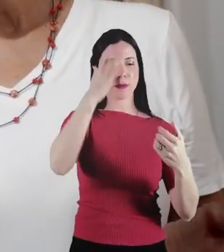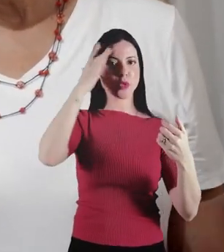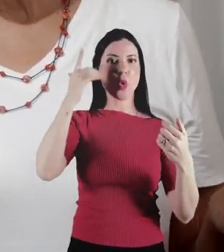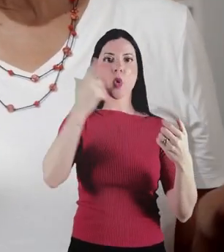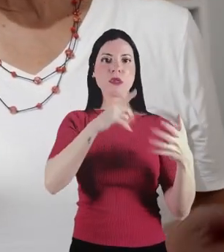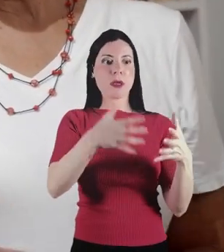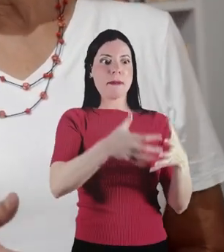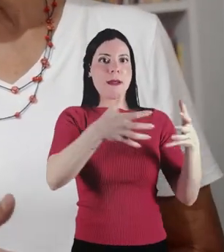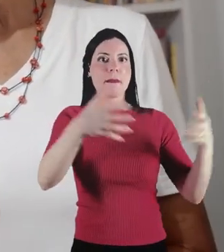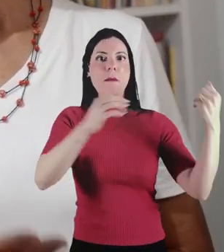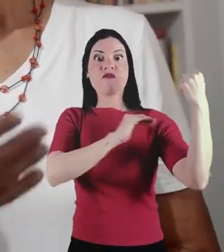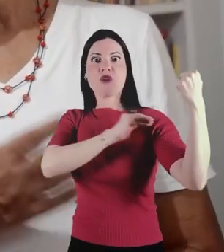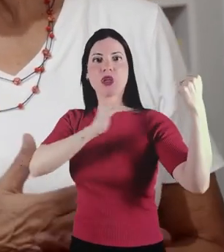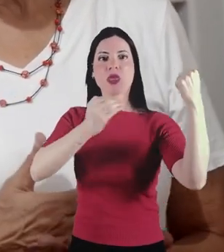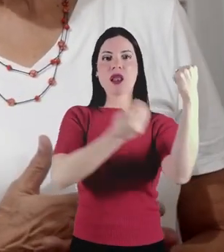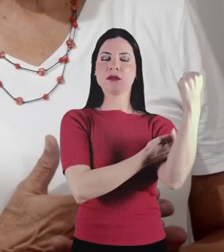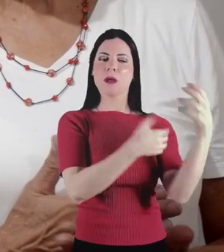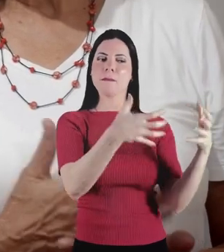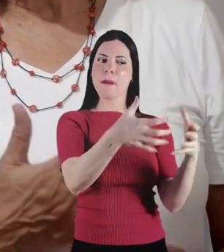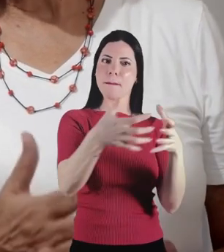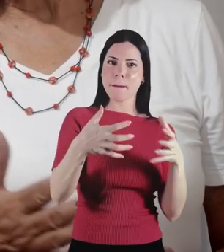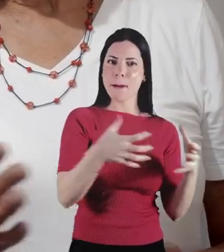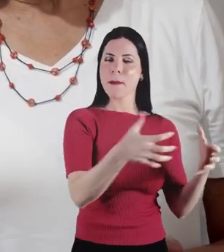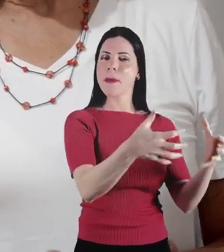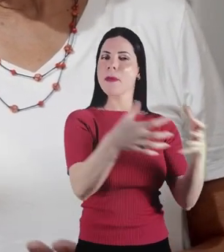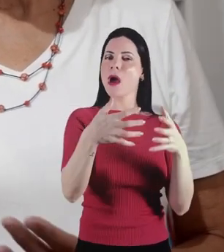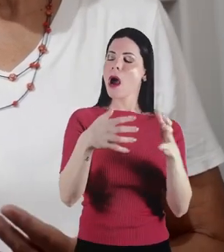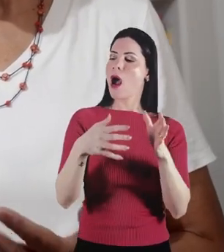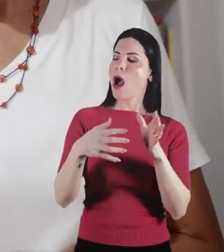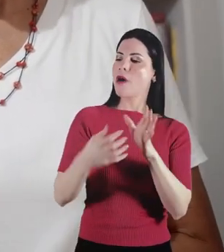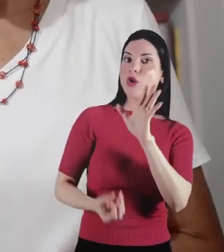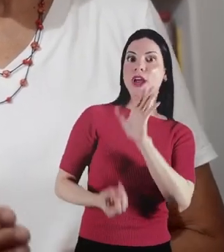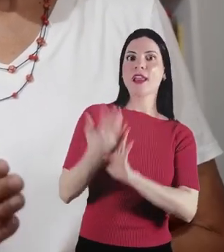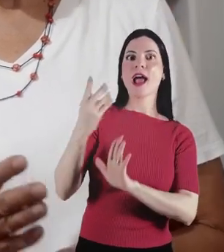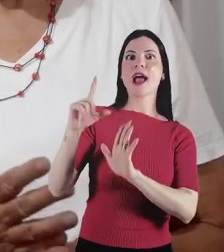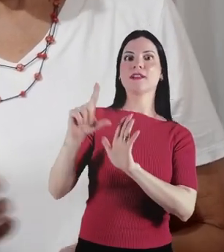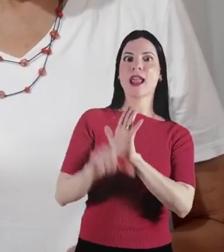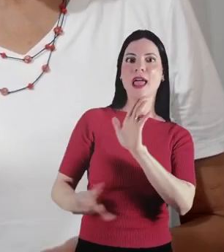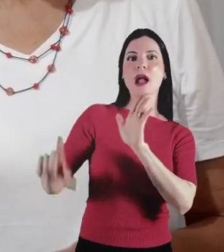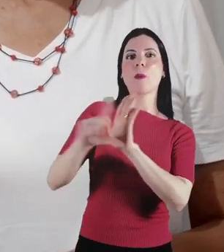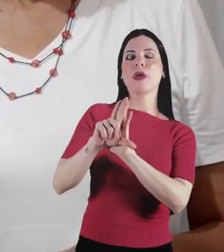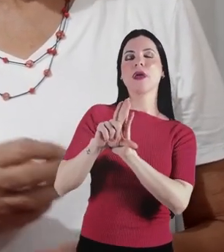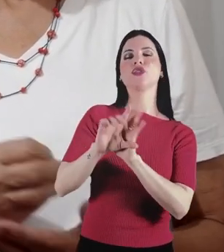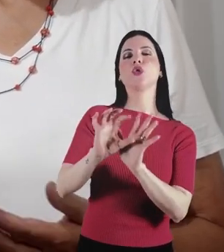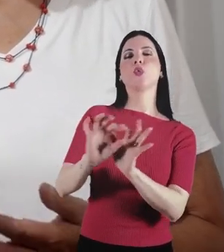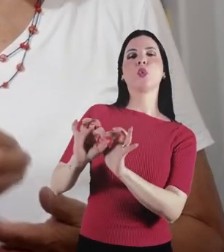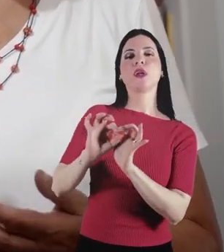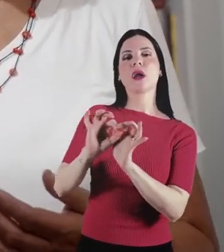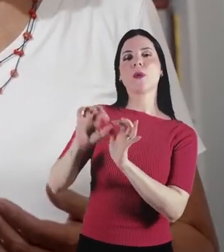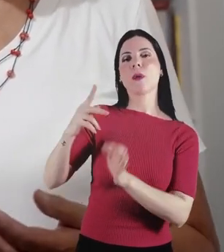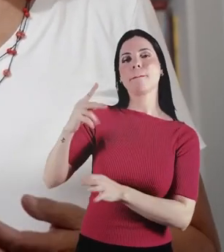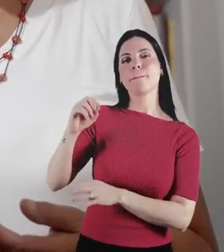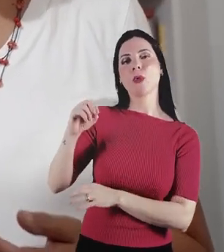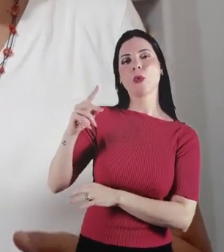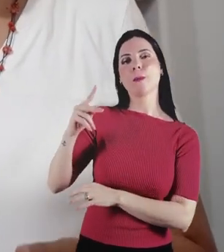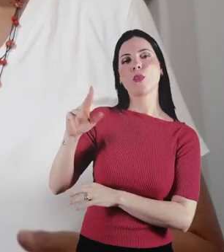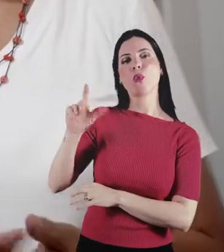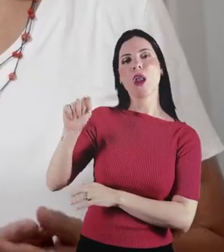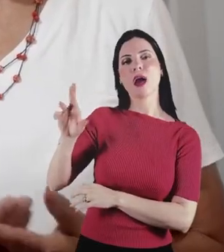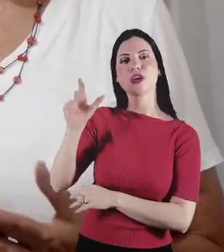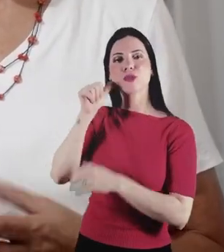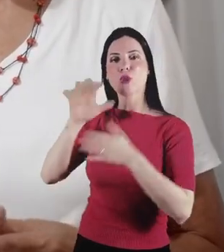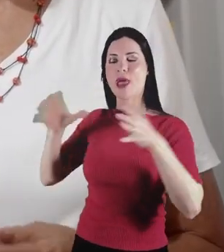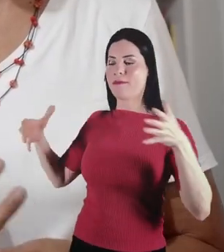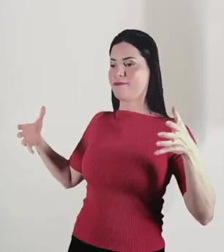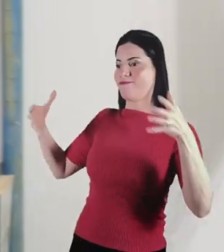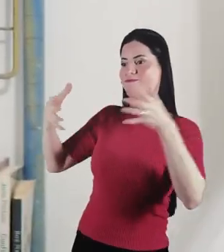e foi aí depois criada, assim, legalmente, constituída legalmente a